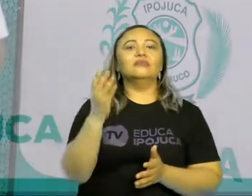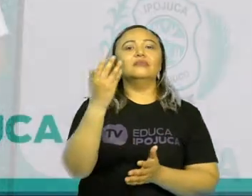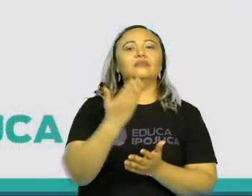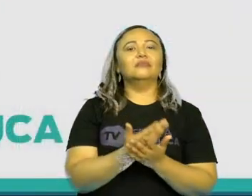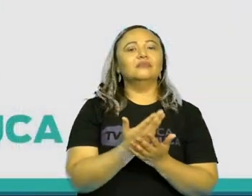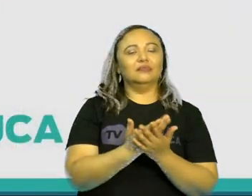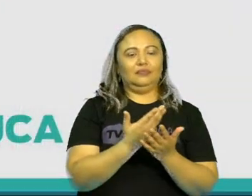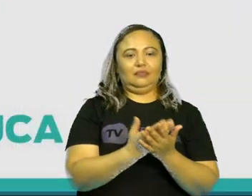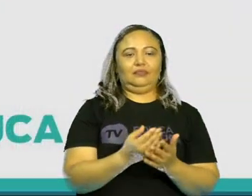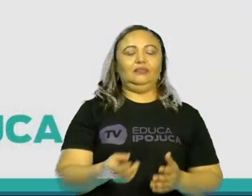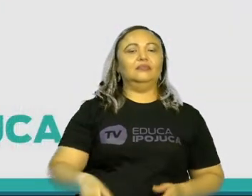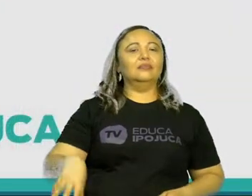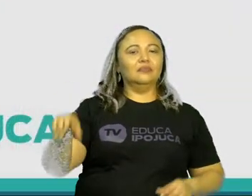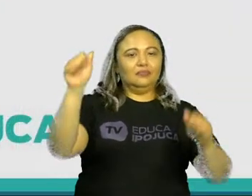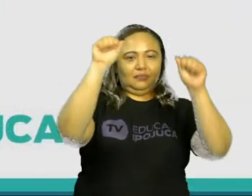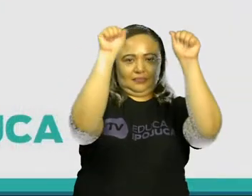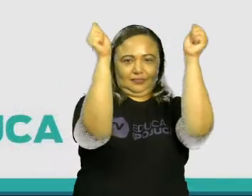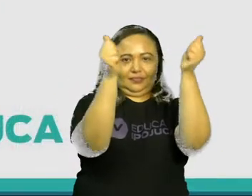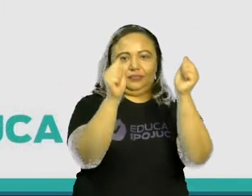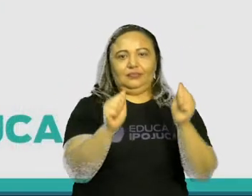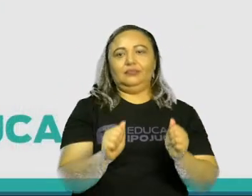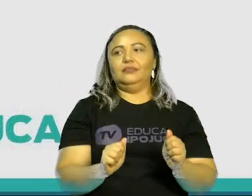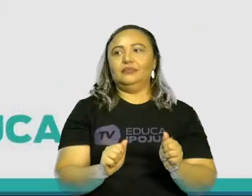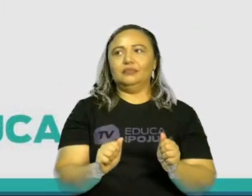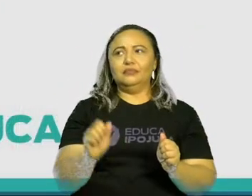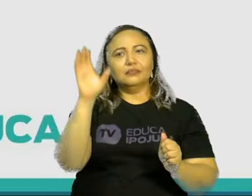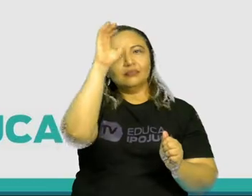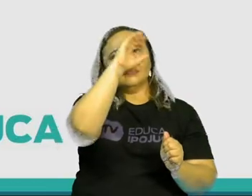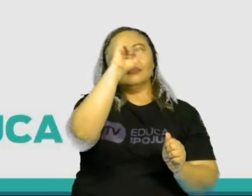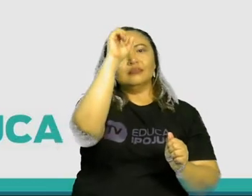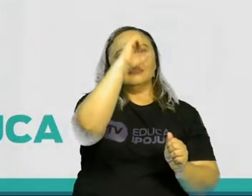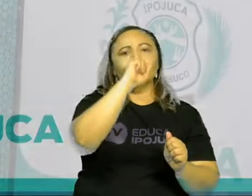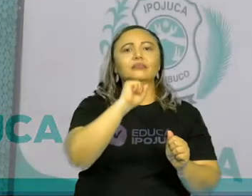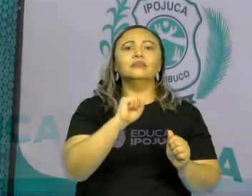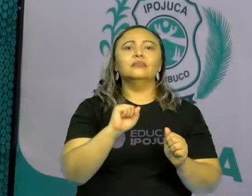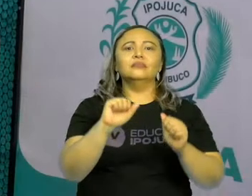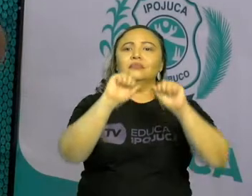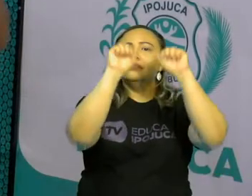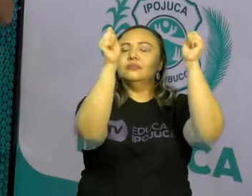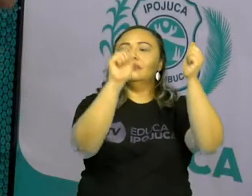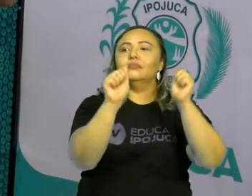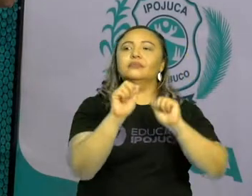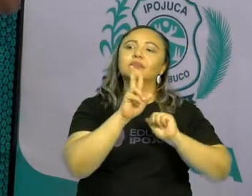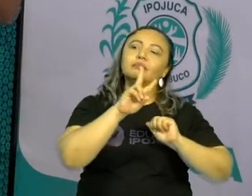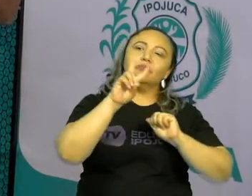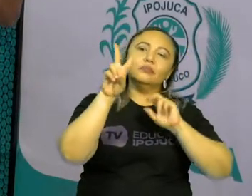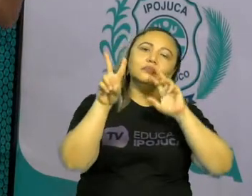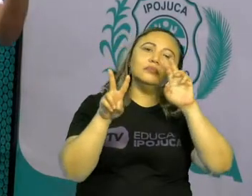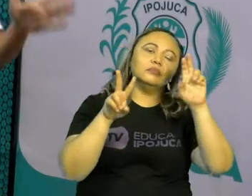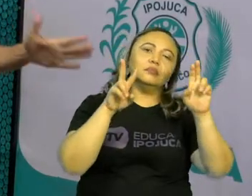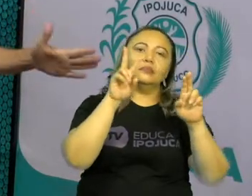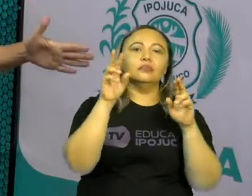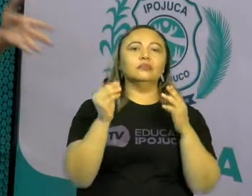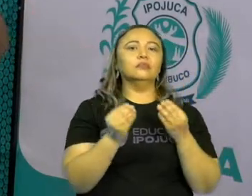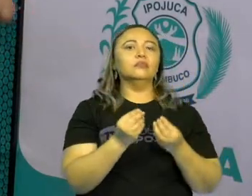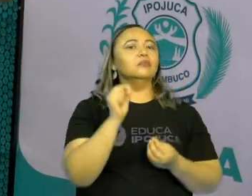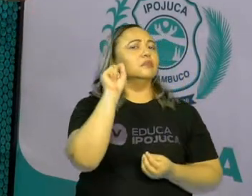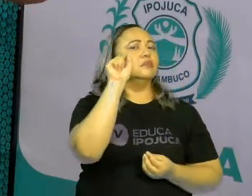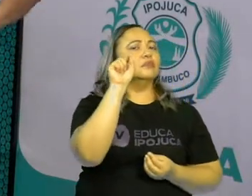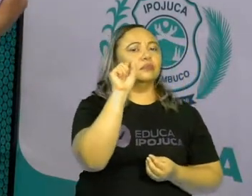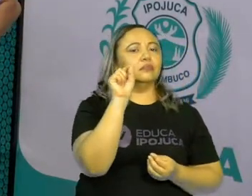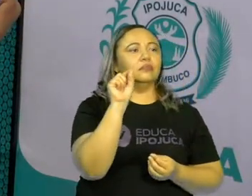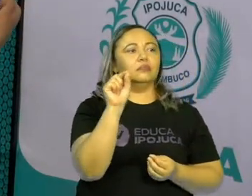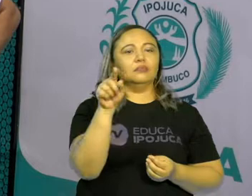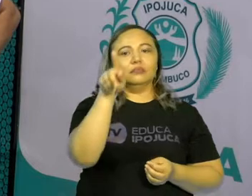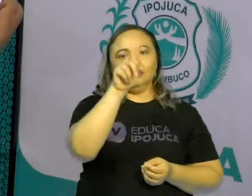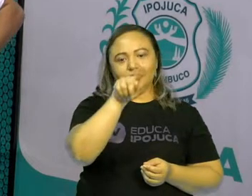artes visuais. Vamos entender quais são as artes visuais, talvez você tenha várias dessas artes aí na sua casa e